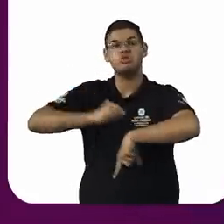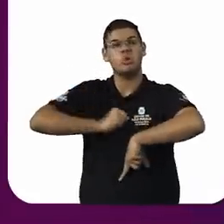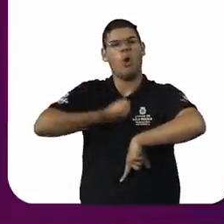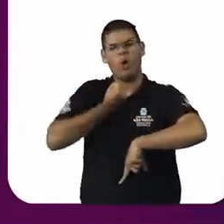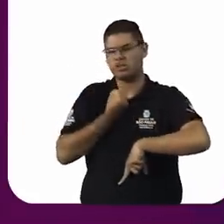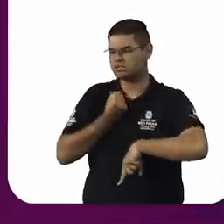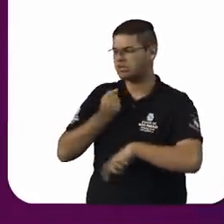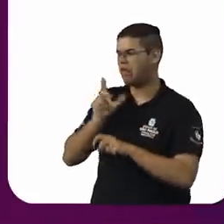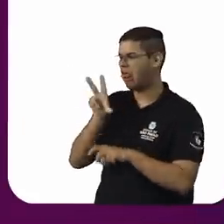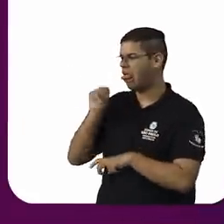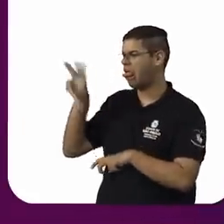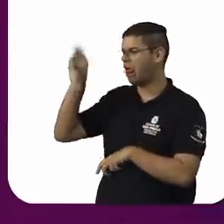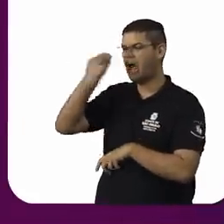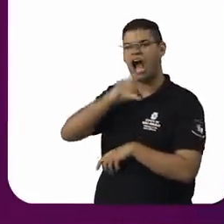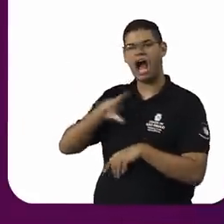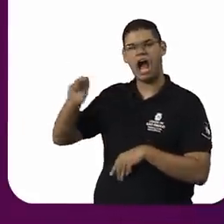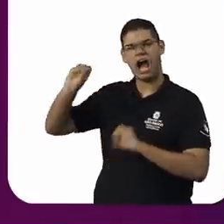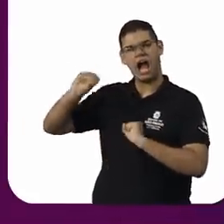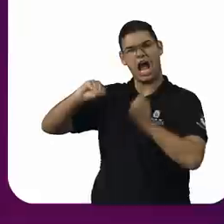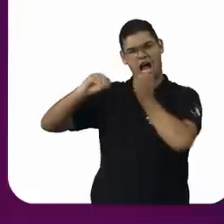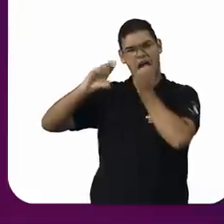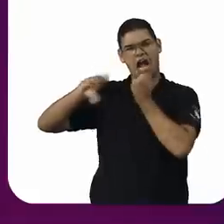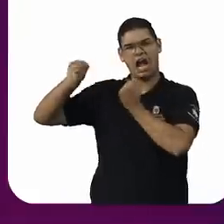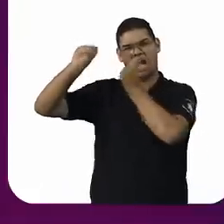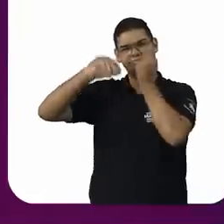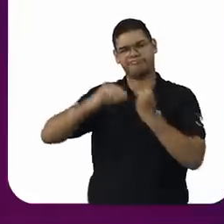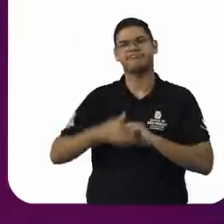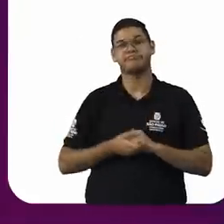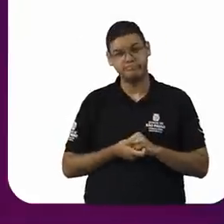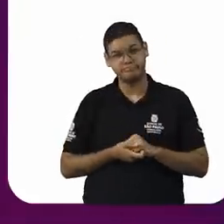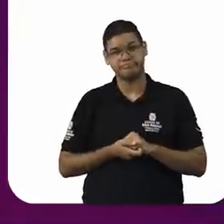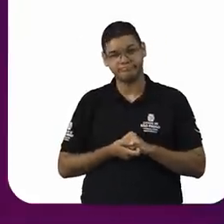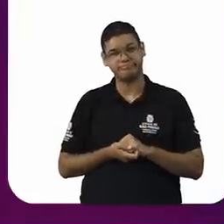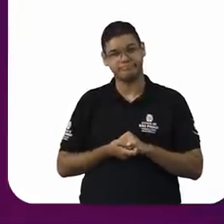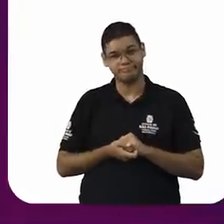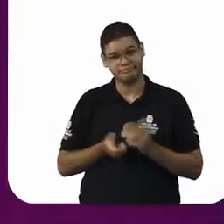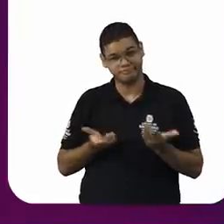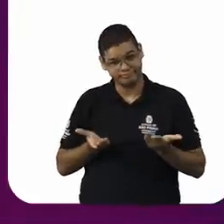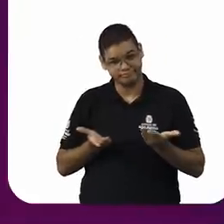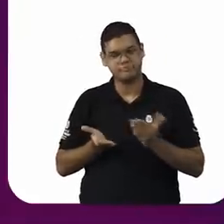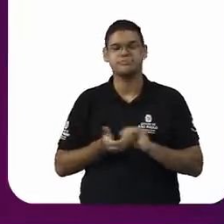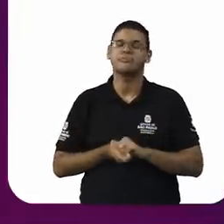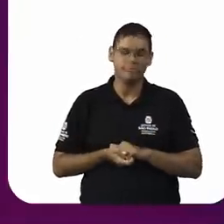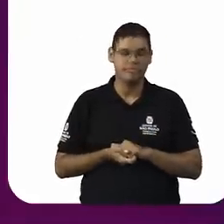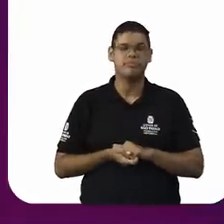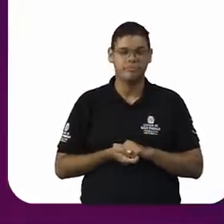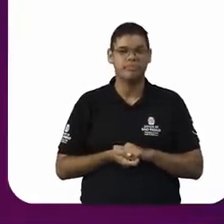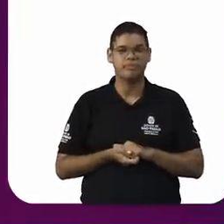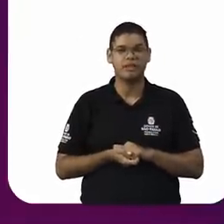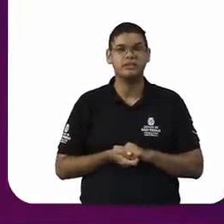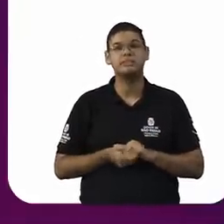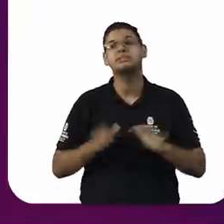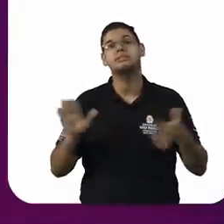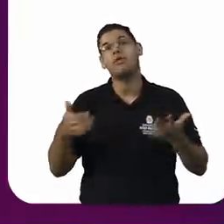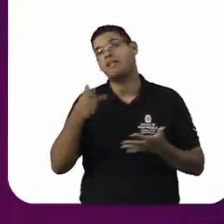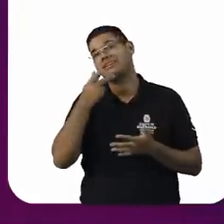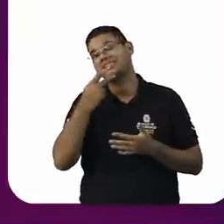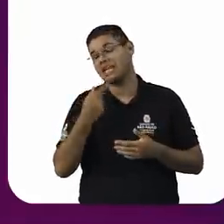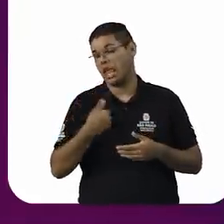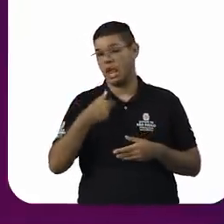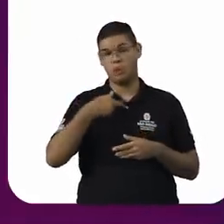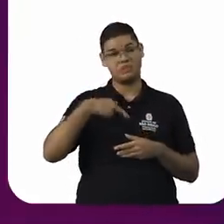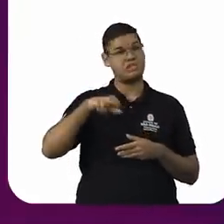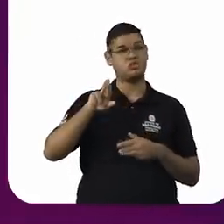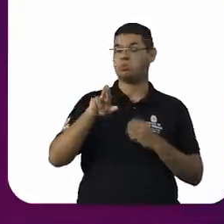preocupação no mundo todo, o discurso de ódio, é essa apreensão maniqueísta das coisas. Então, eu represento o bem, e